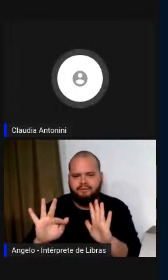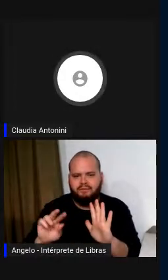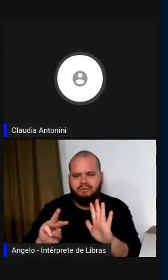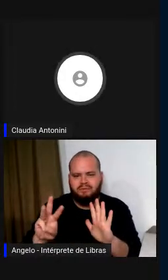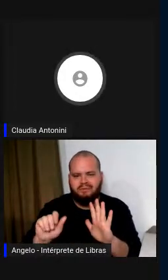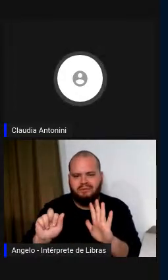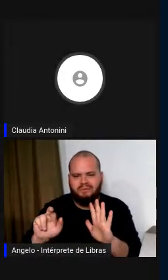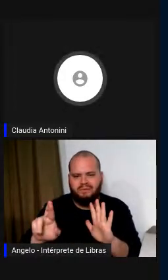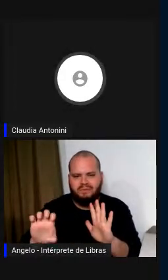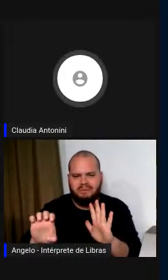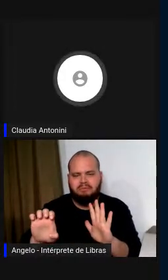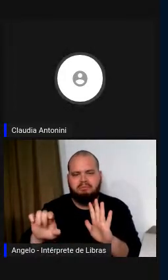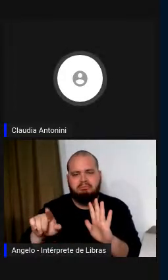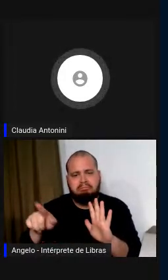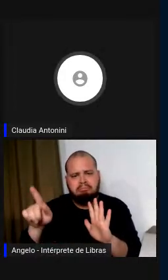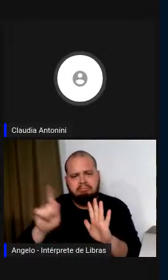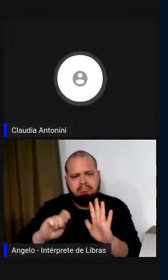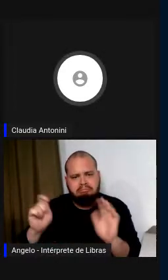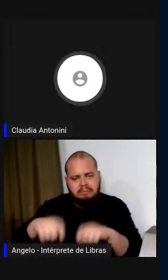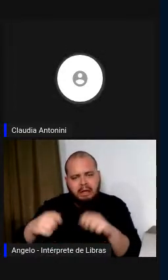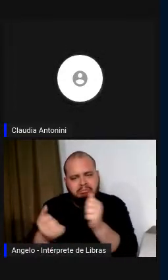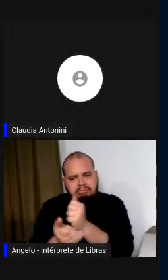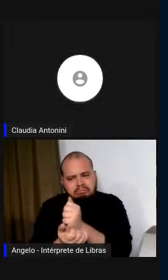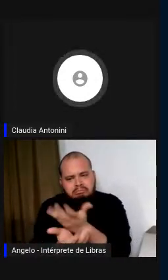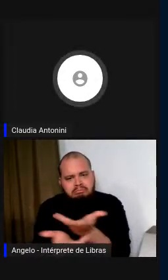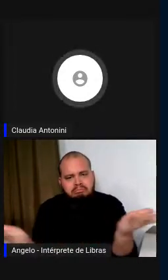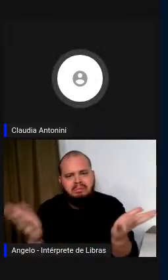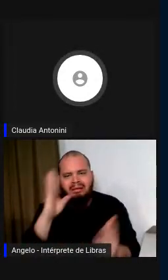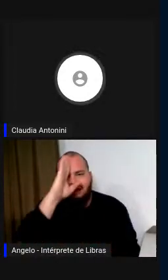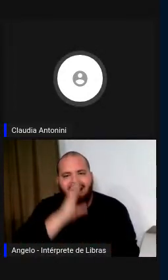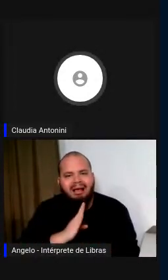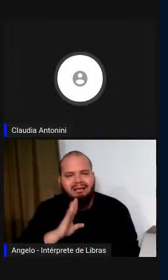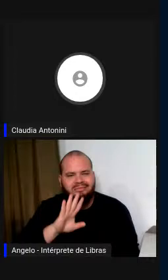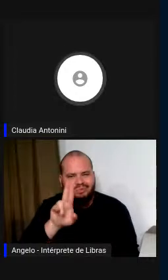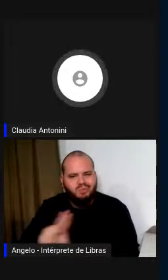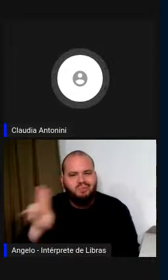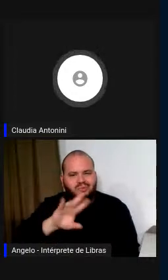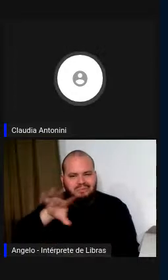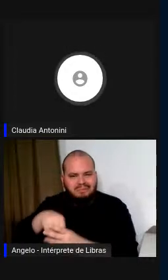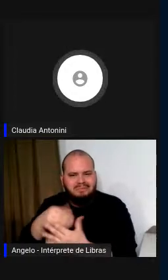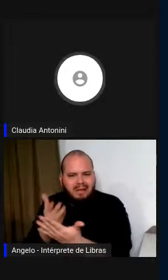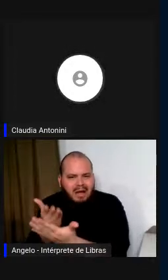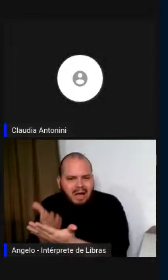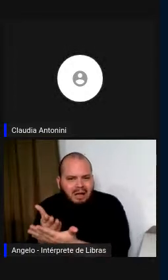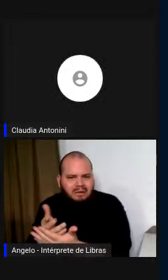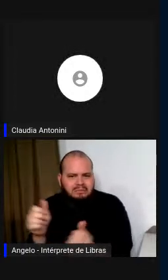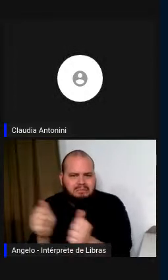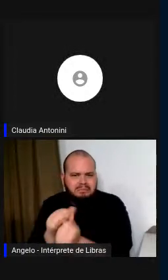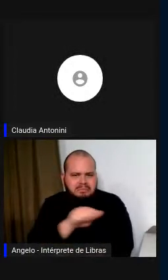mais geral desta tecnologia para usar para aulas com os estudantes.